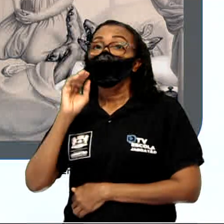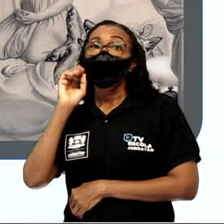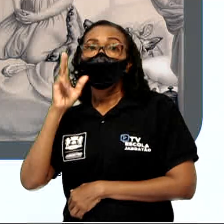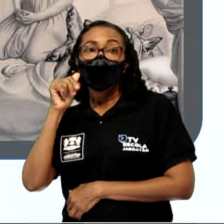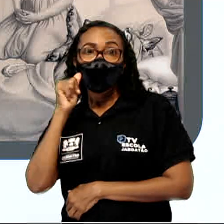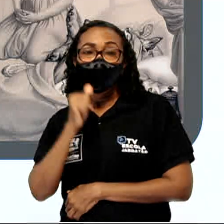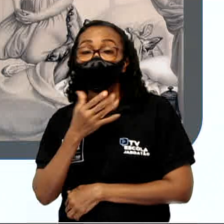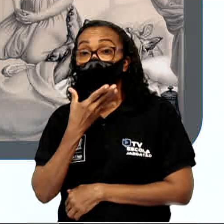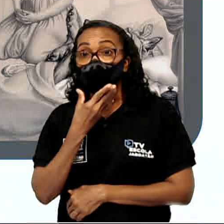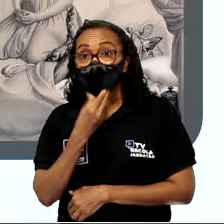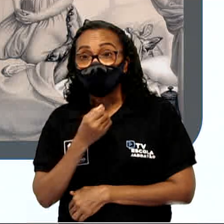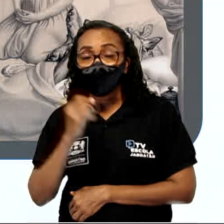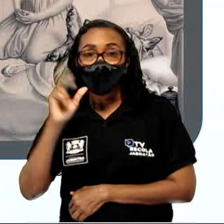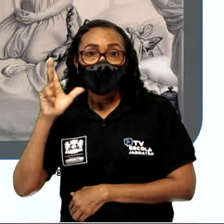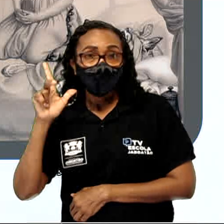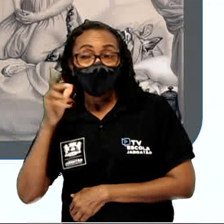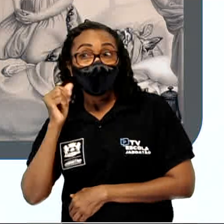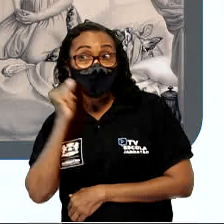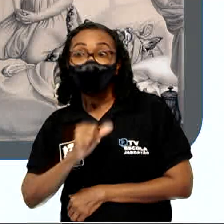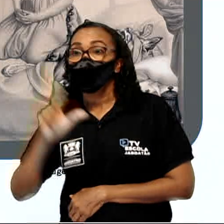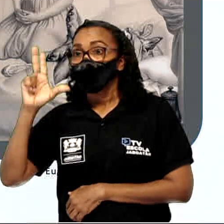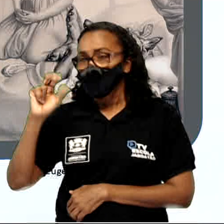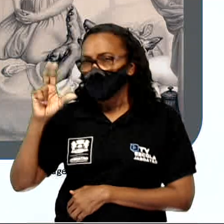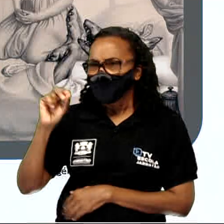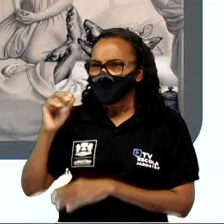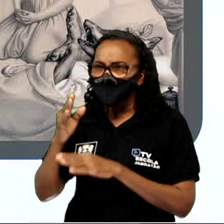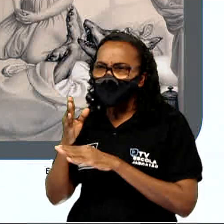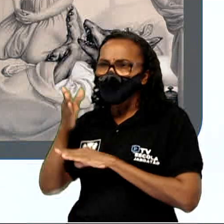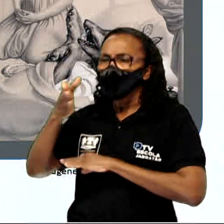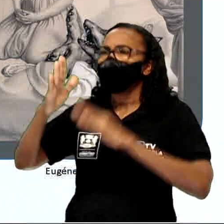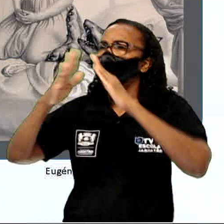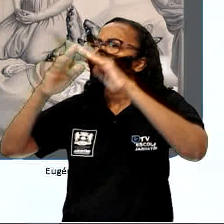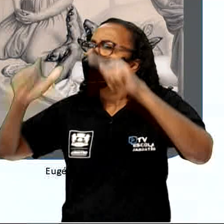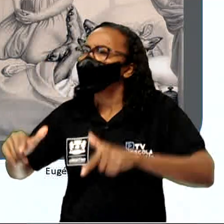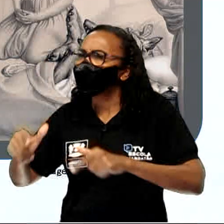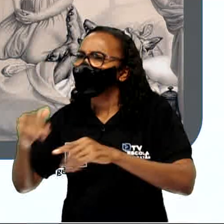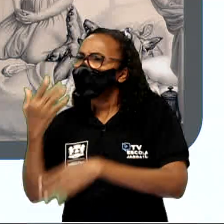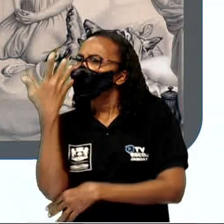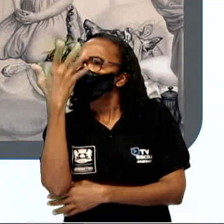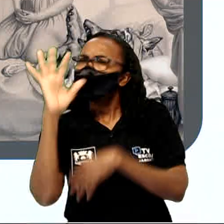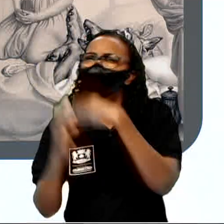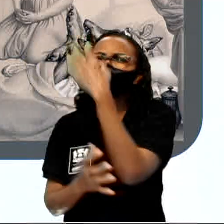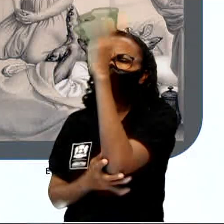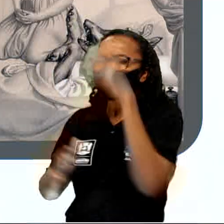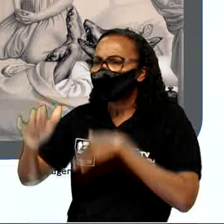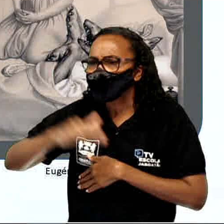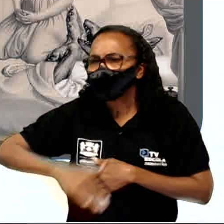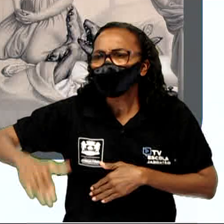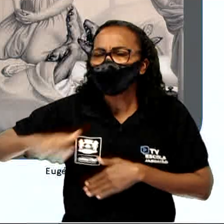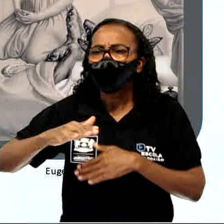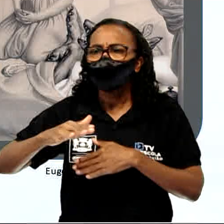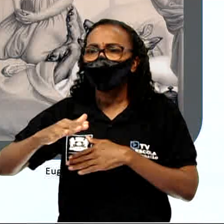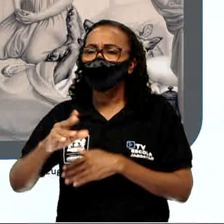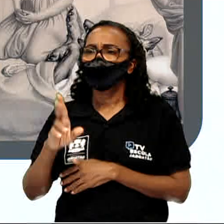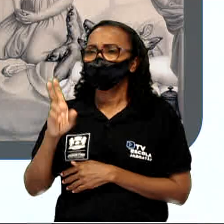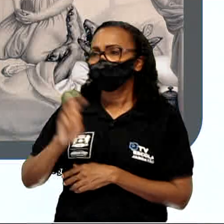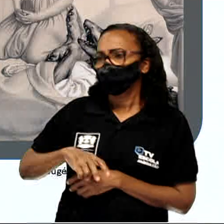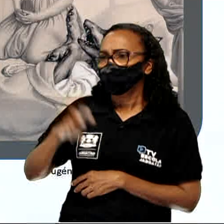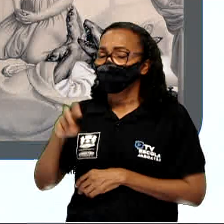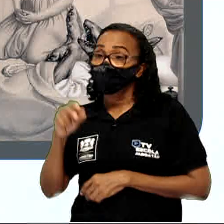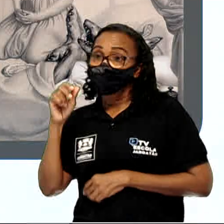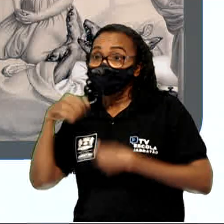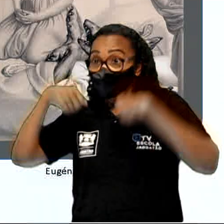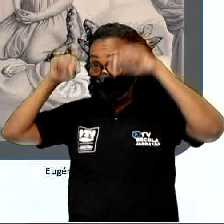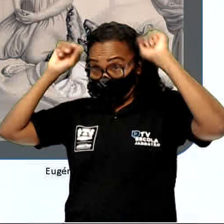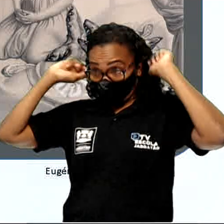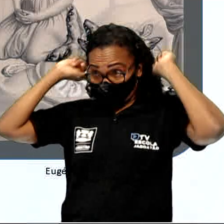mata, há mais ou menos uma hora de caminhada da aldeia. Mal pisara na floresta, Chapeuzinho Vermelho topou com o